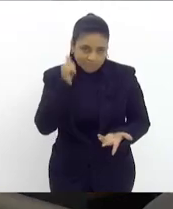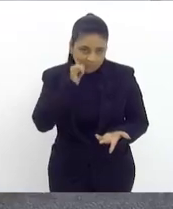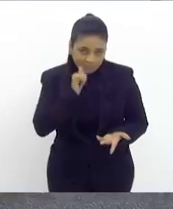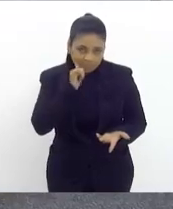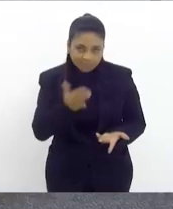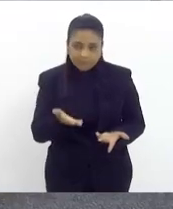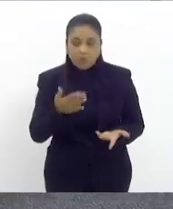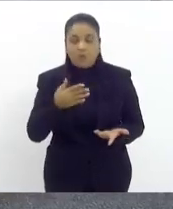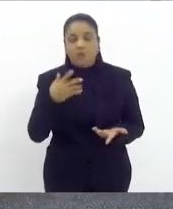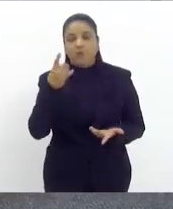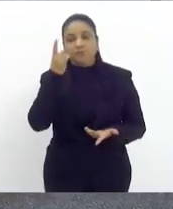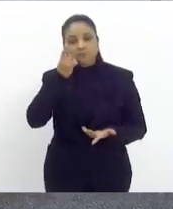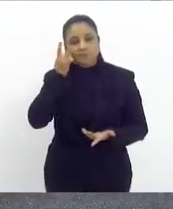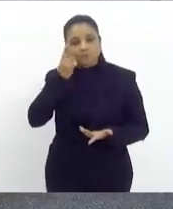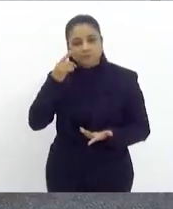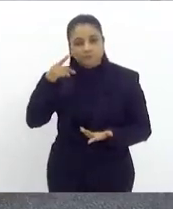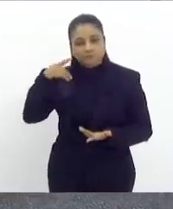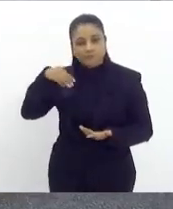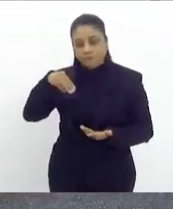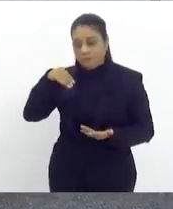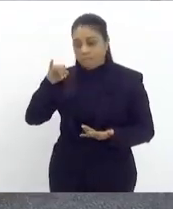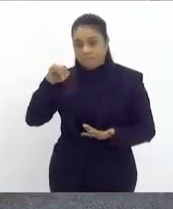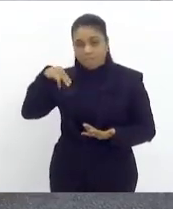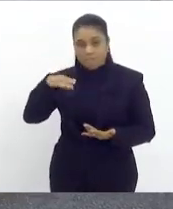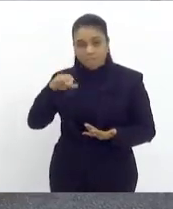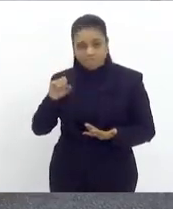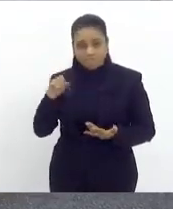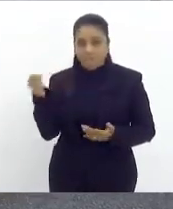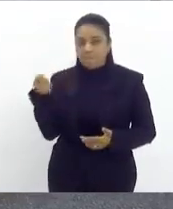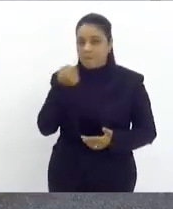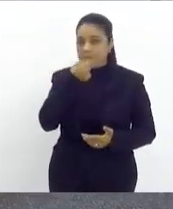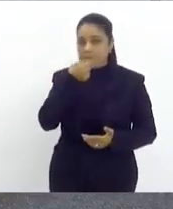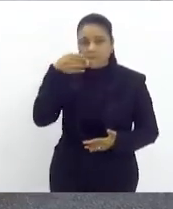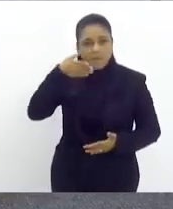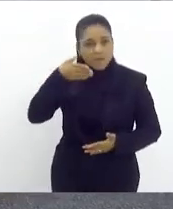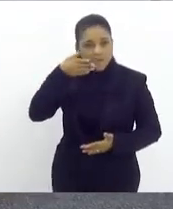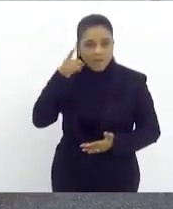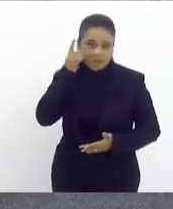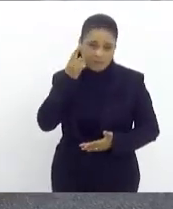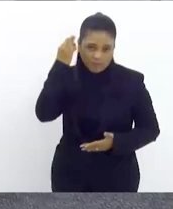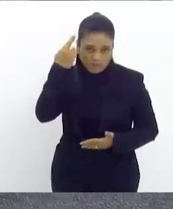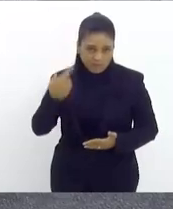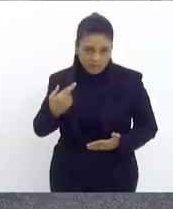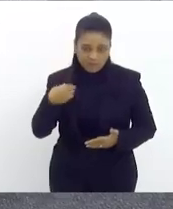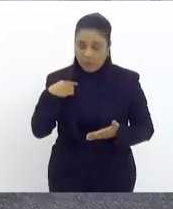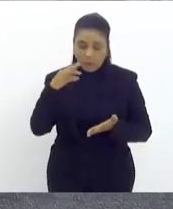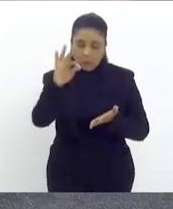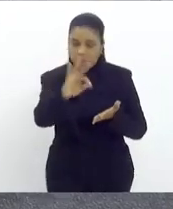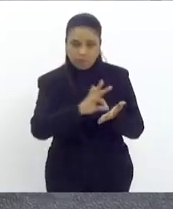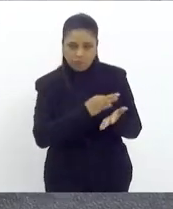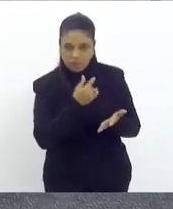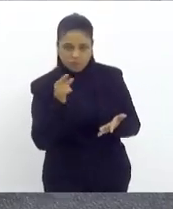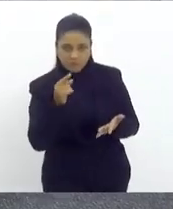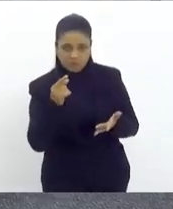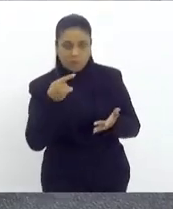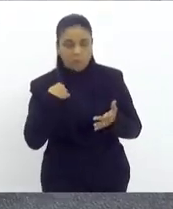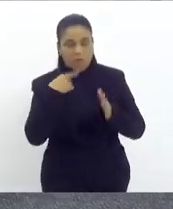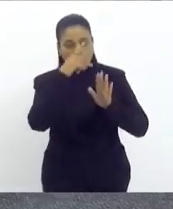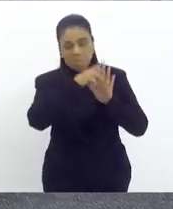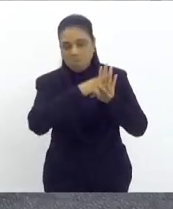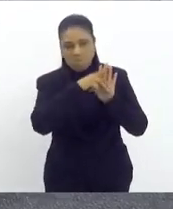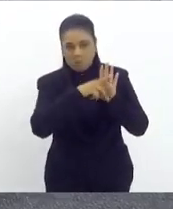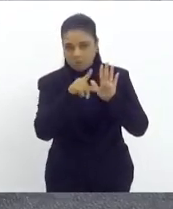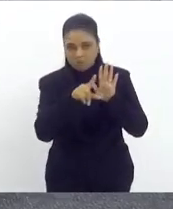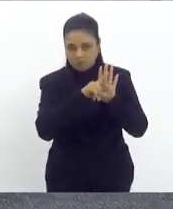Deputada Renata Souza, venho a esse microfone de a parte, porque não me inscrevi, para saudar o projeto da